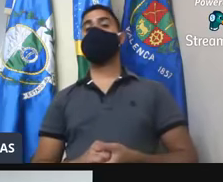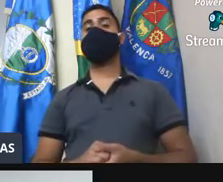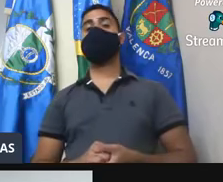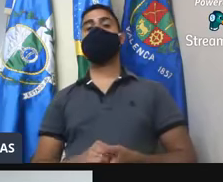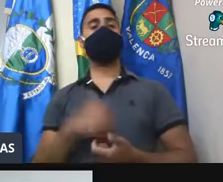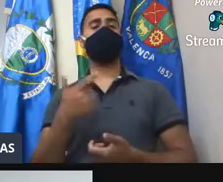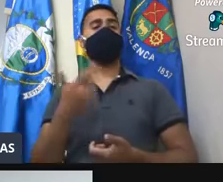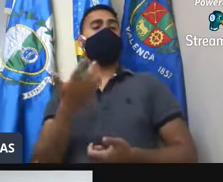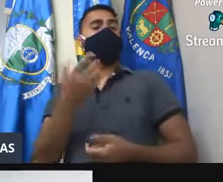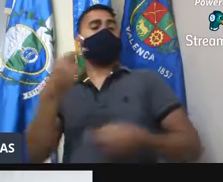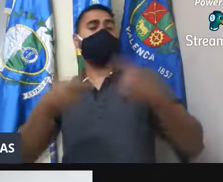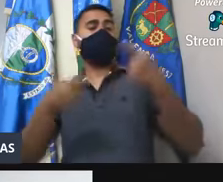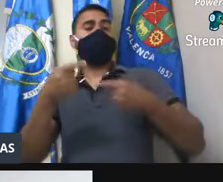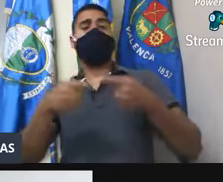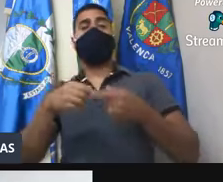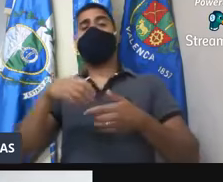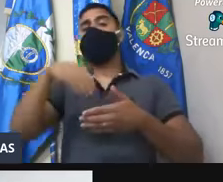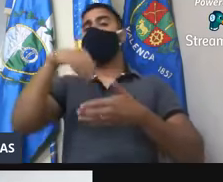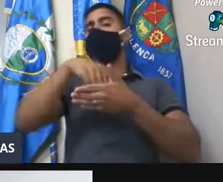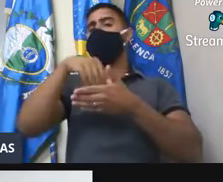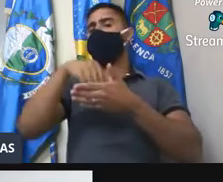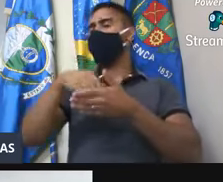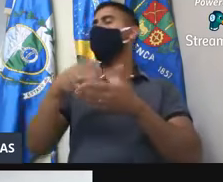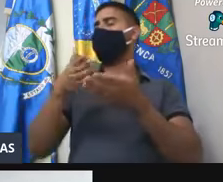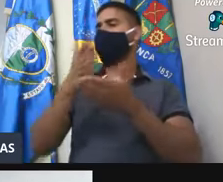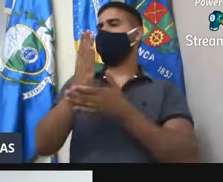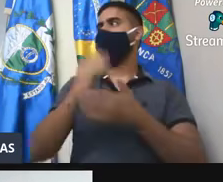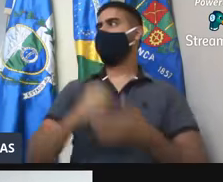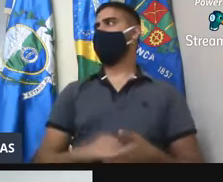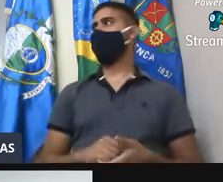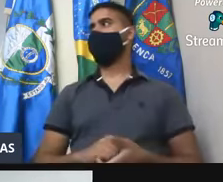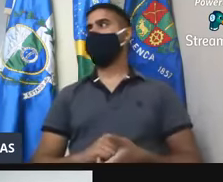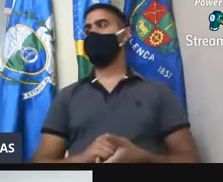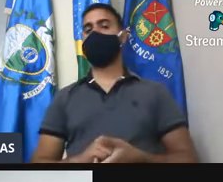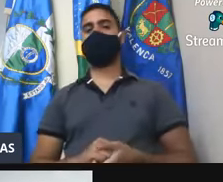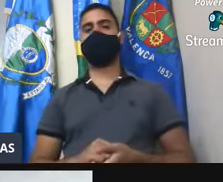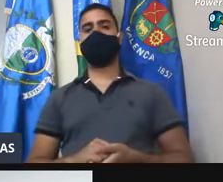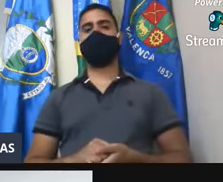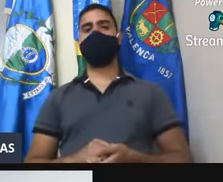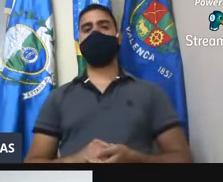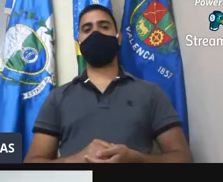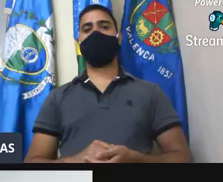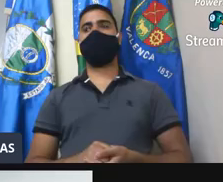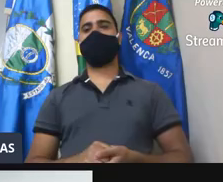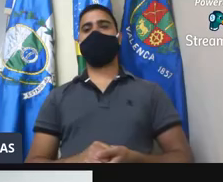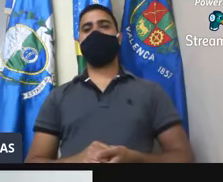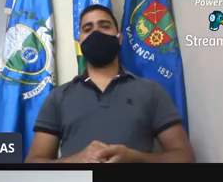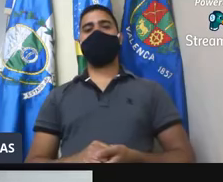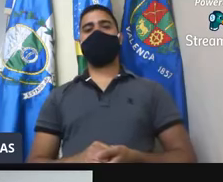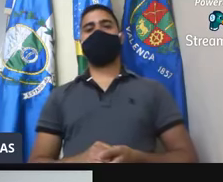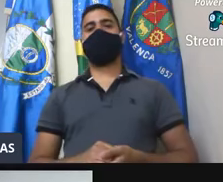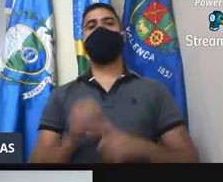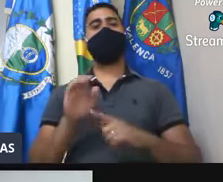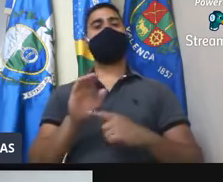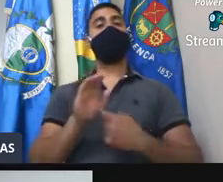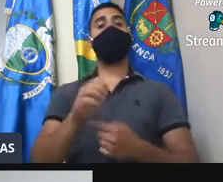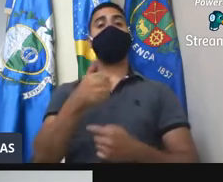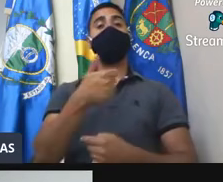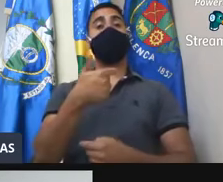não tendo quem queira discutir, em votação, aprovado. Vamos agora para a leitura das indicações. Indicação